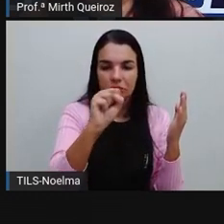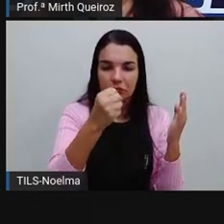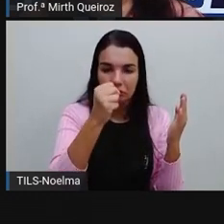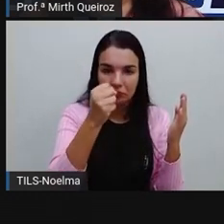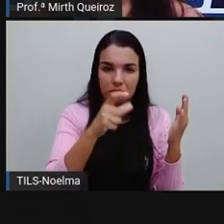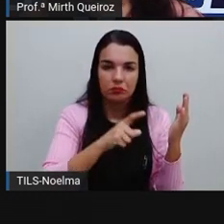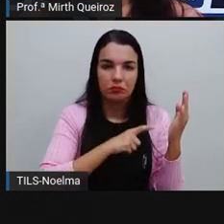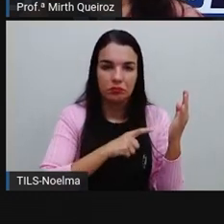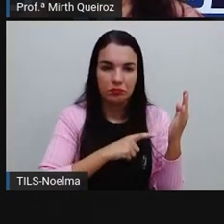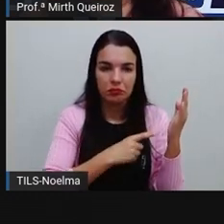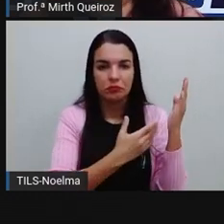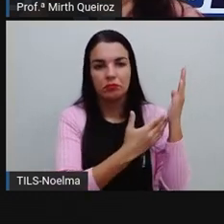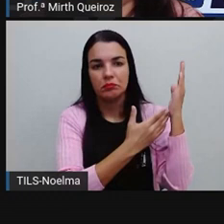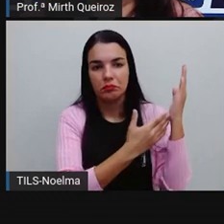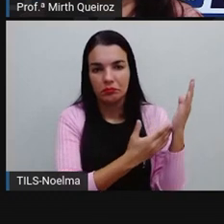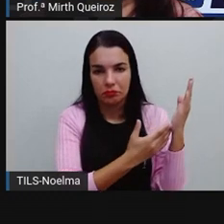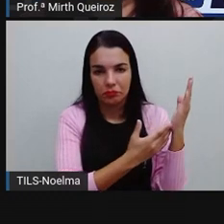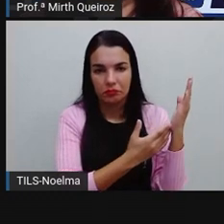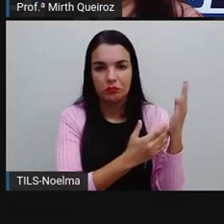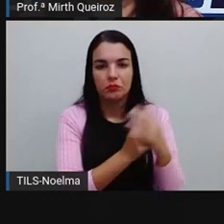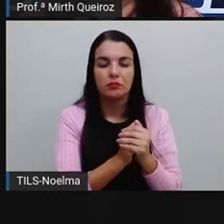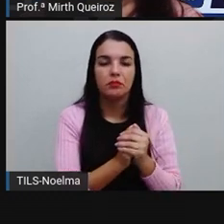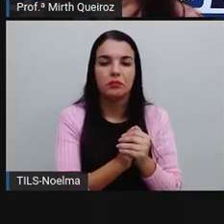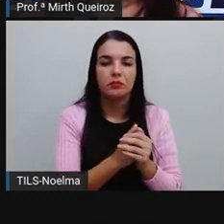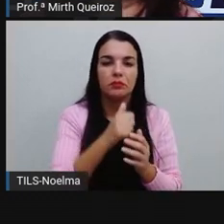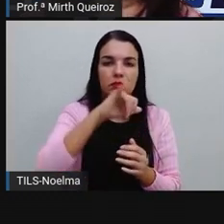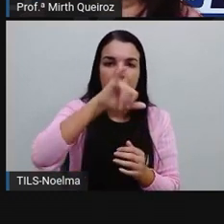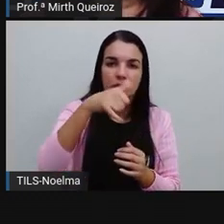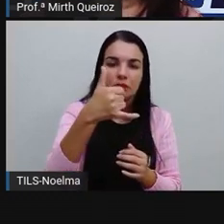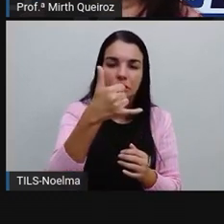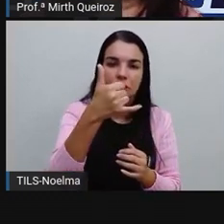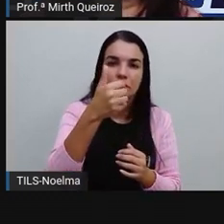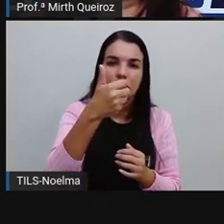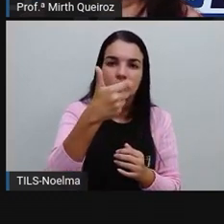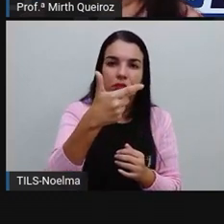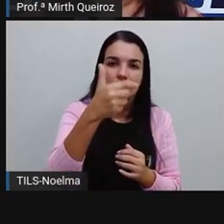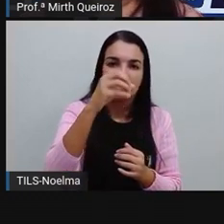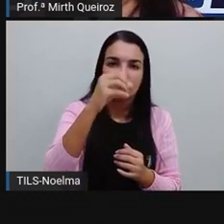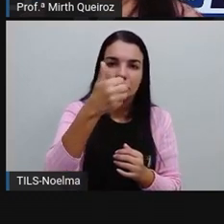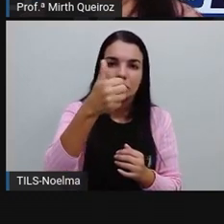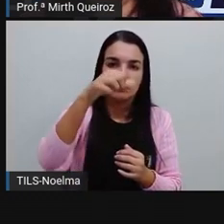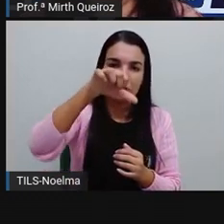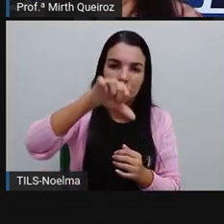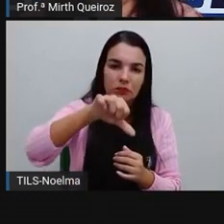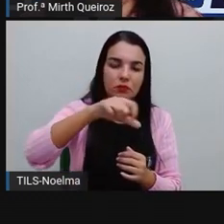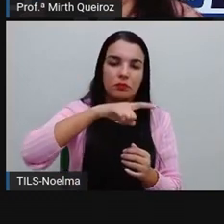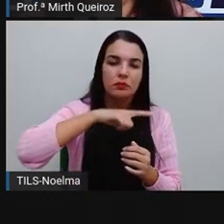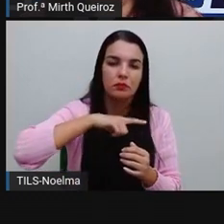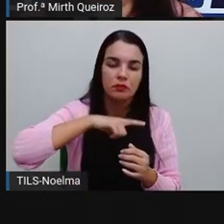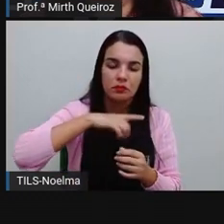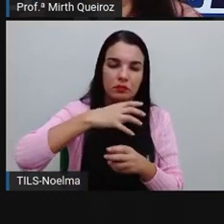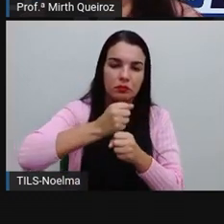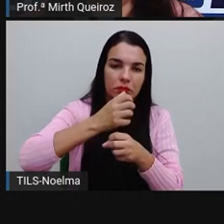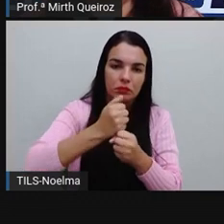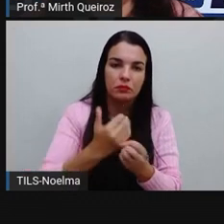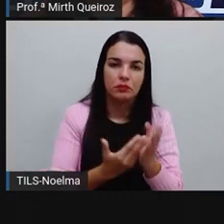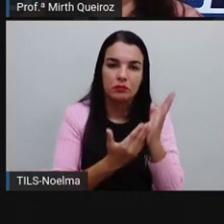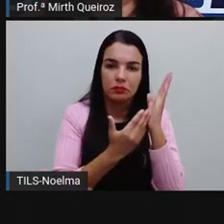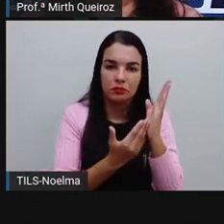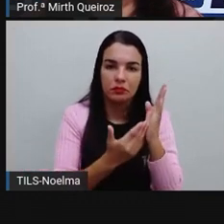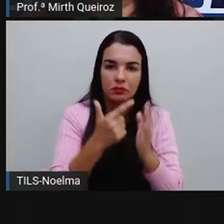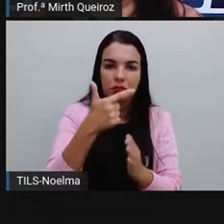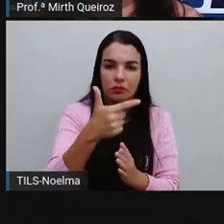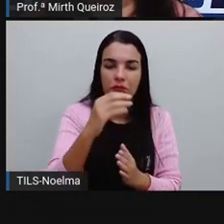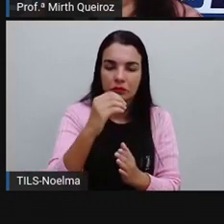182,63. Janeiro de 2019, 136,21. E